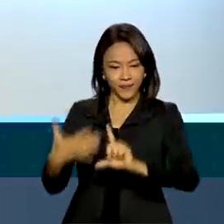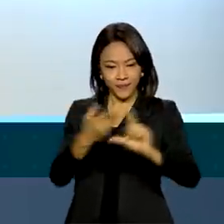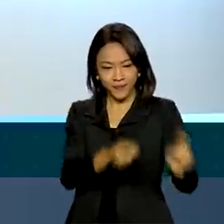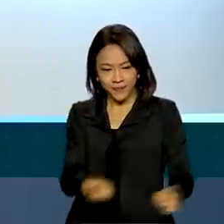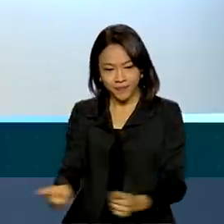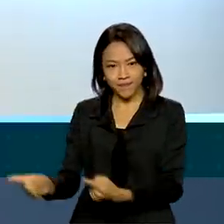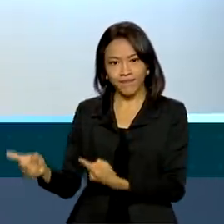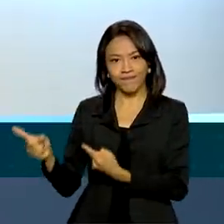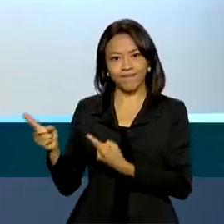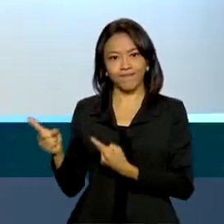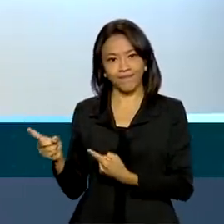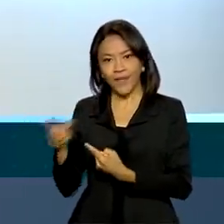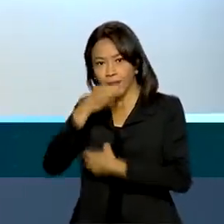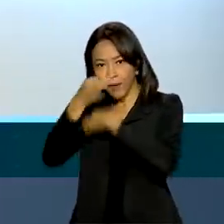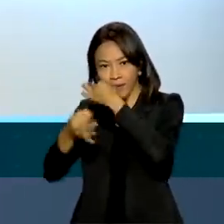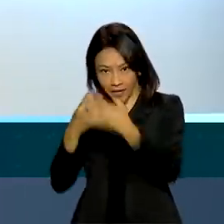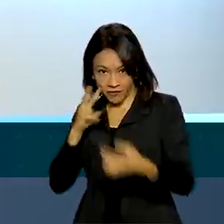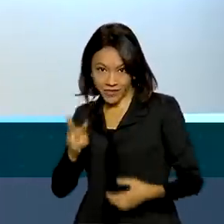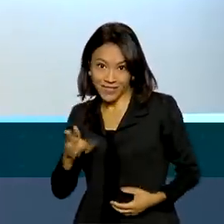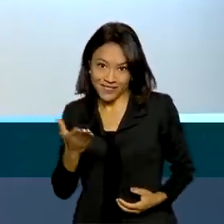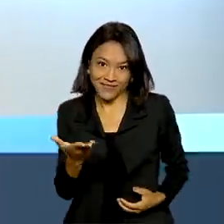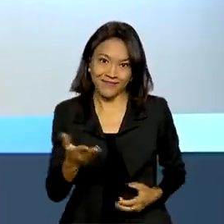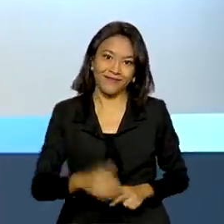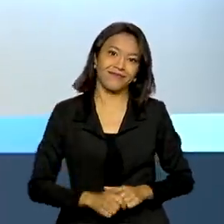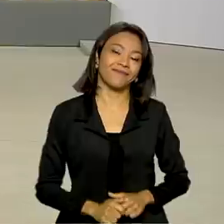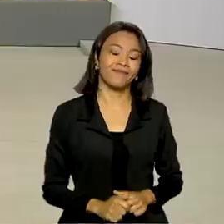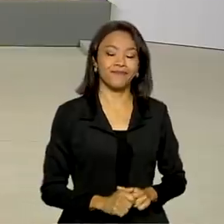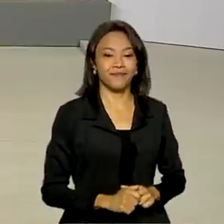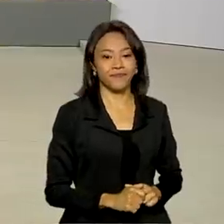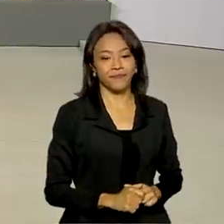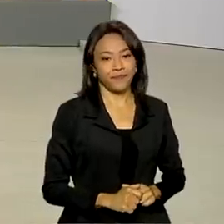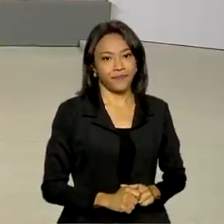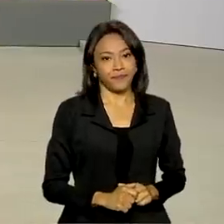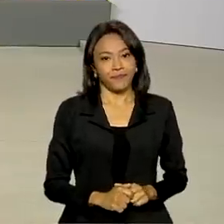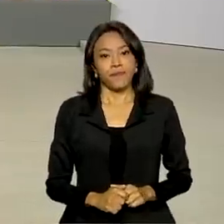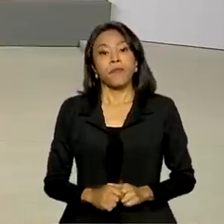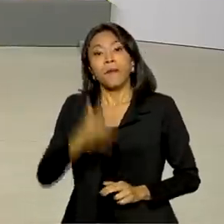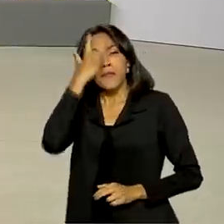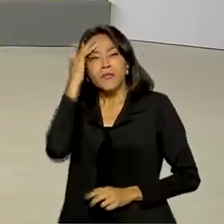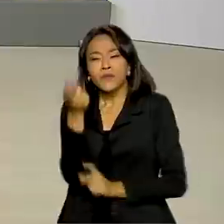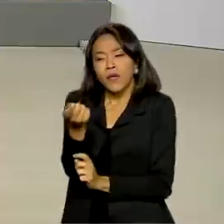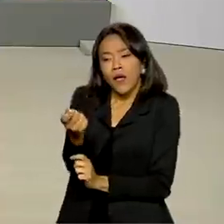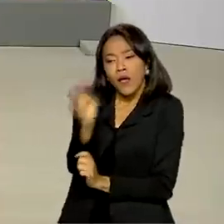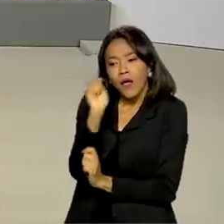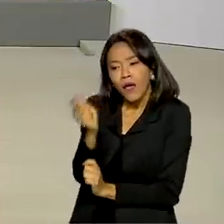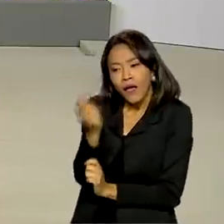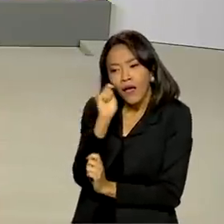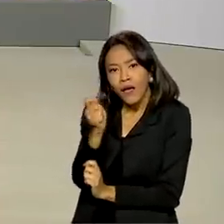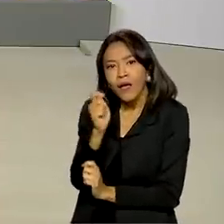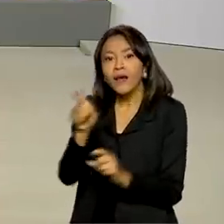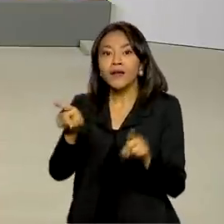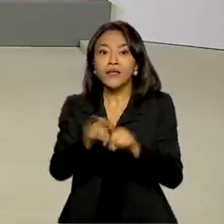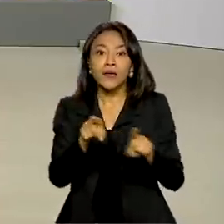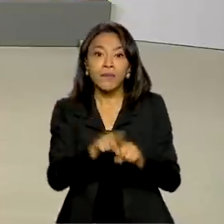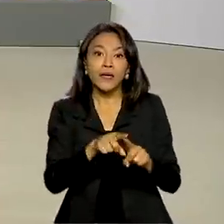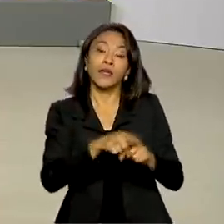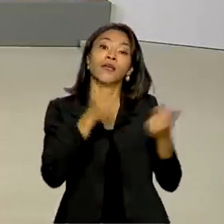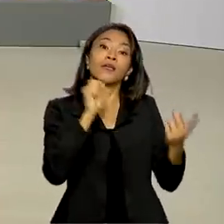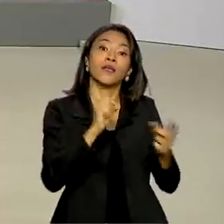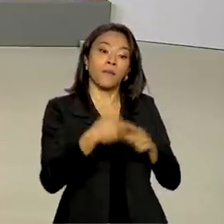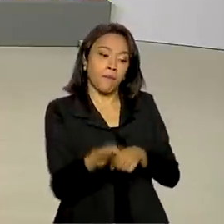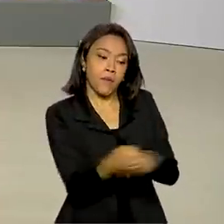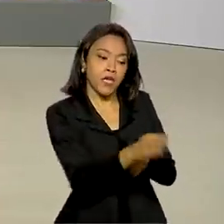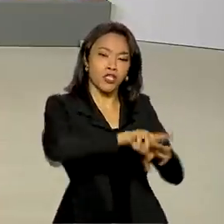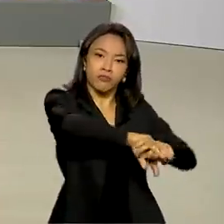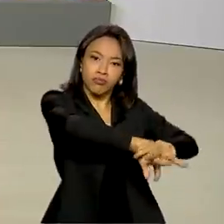plataforma Mais Brasil. Esse que aparece aí na sua tela. Pescadores artesanais e aquicultores terão mais opções